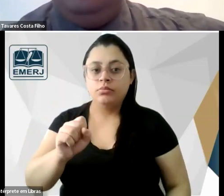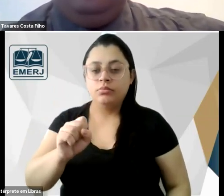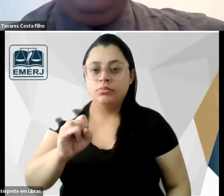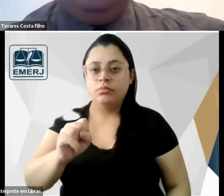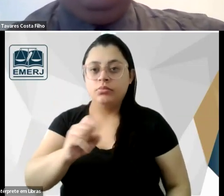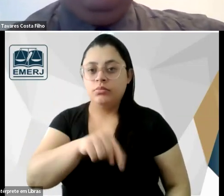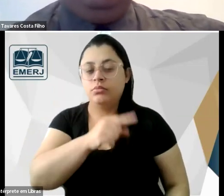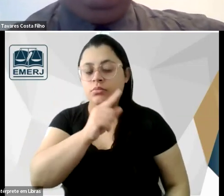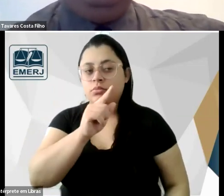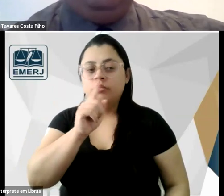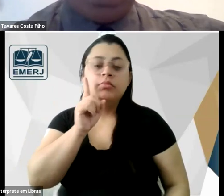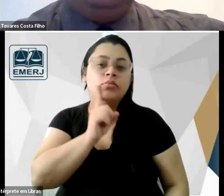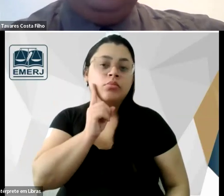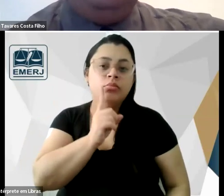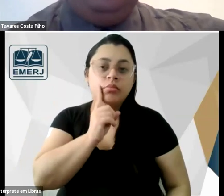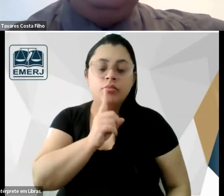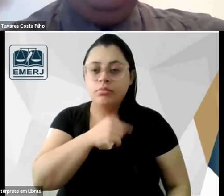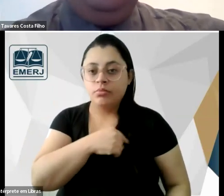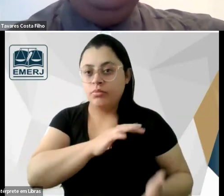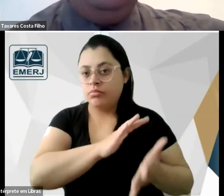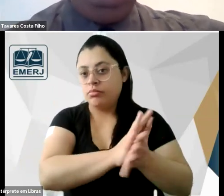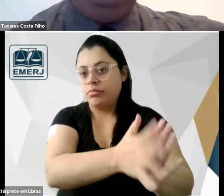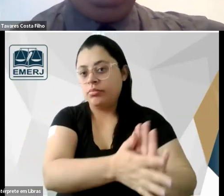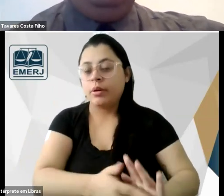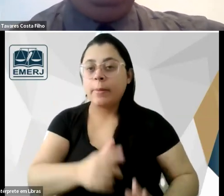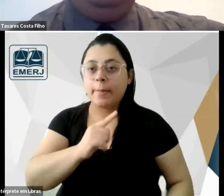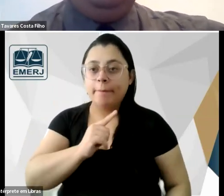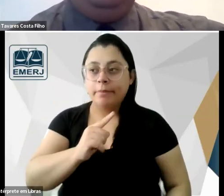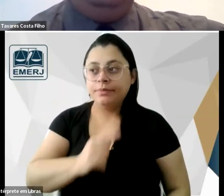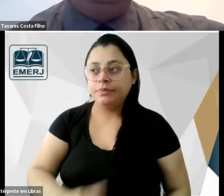então inclusive acho que a gente precisa ter essa criticidade